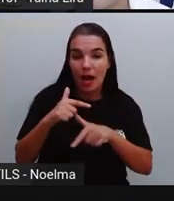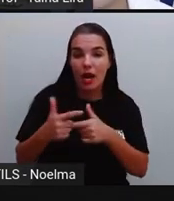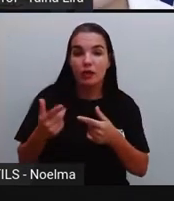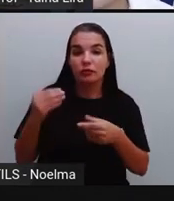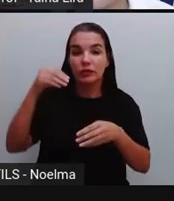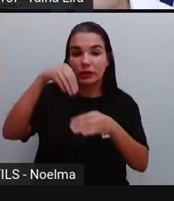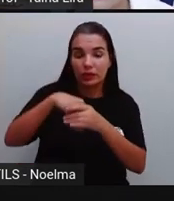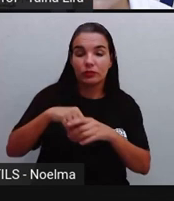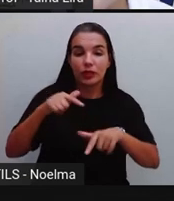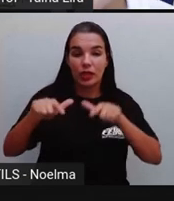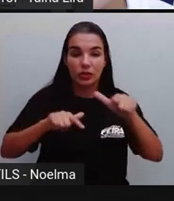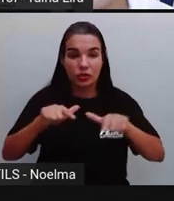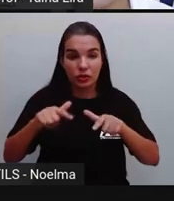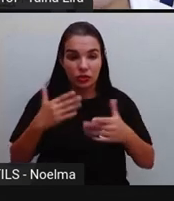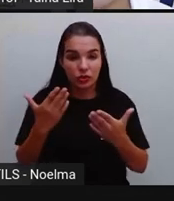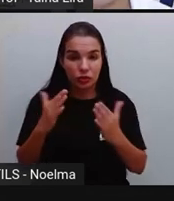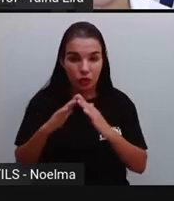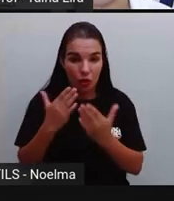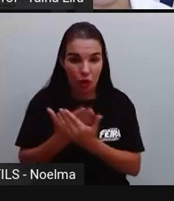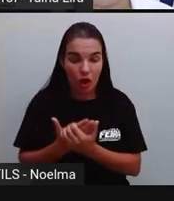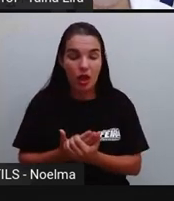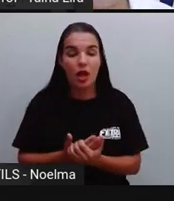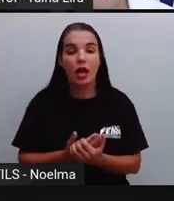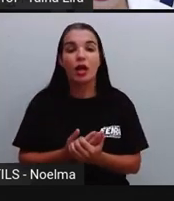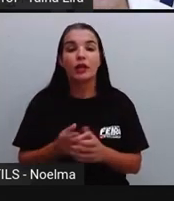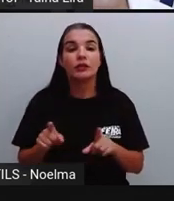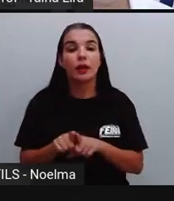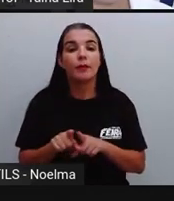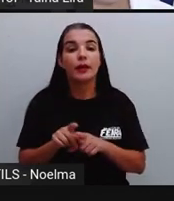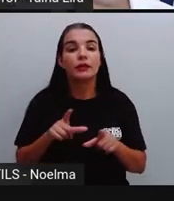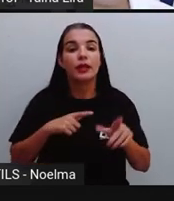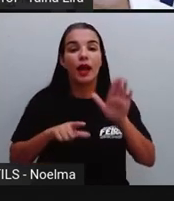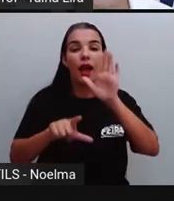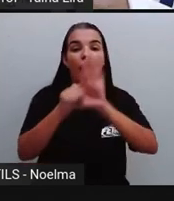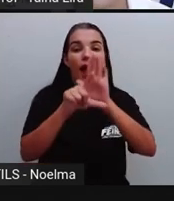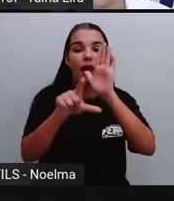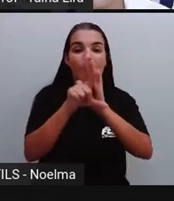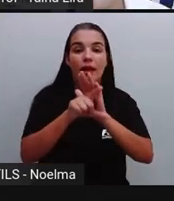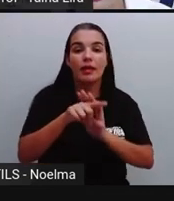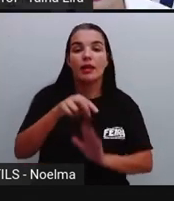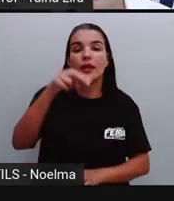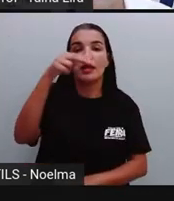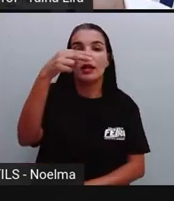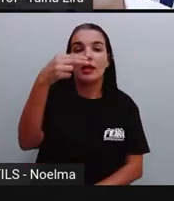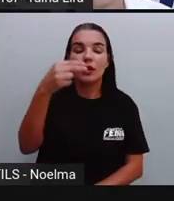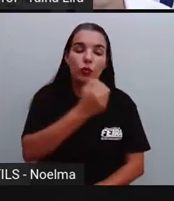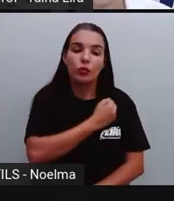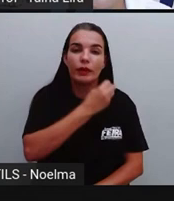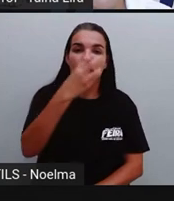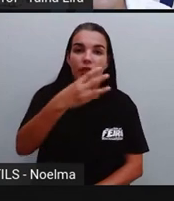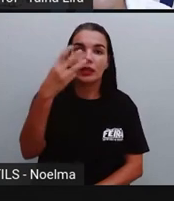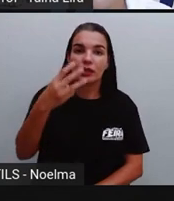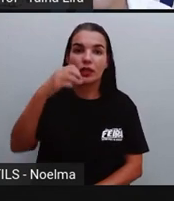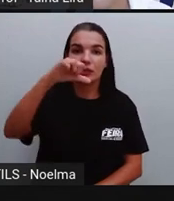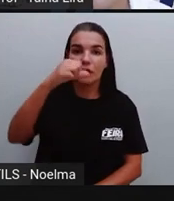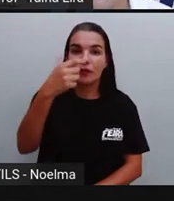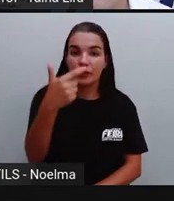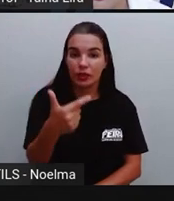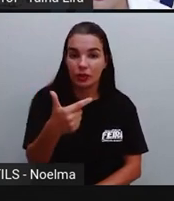alunos. E é uma eleição que está regulamentada Por uma lei municipal de número 3